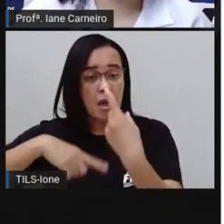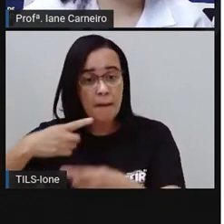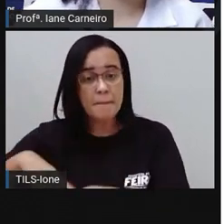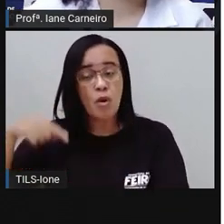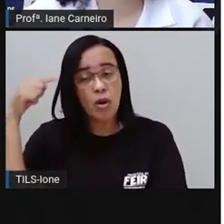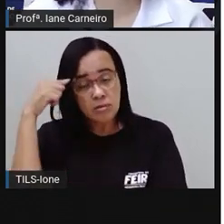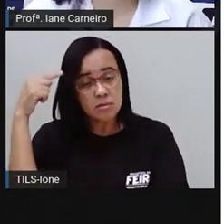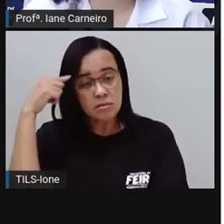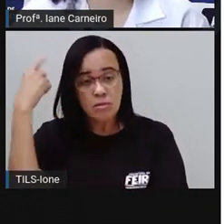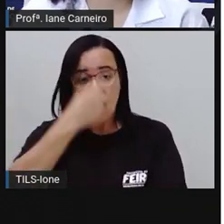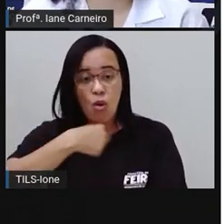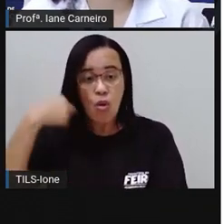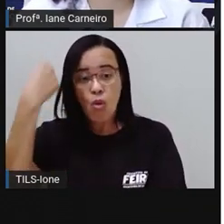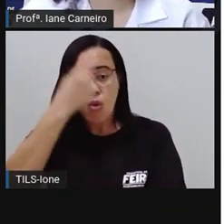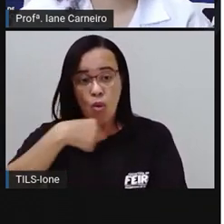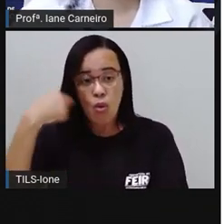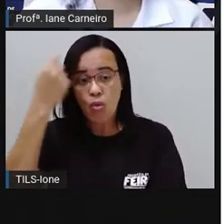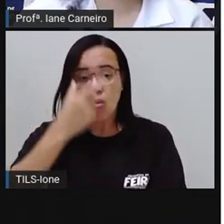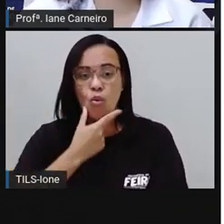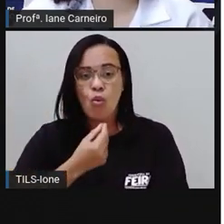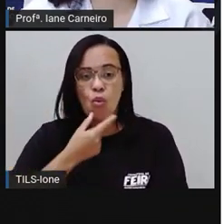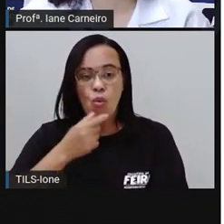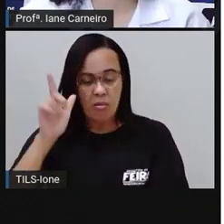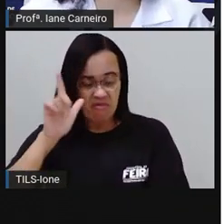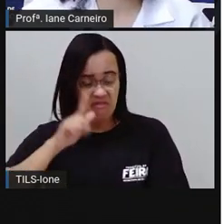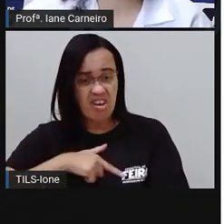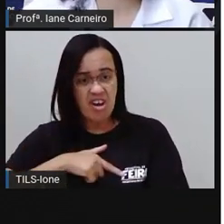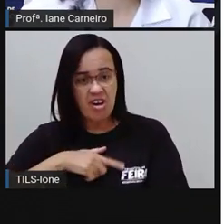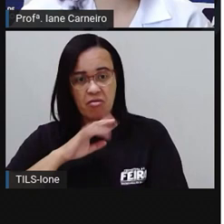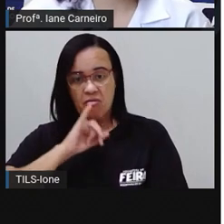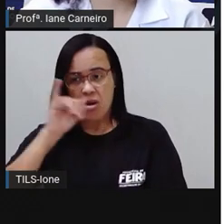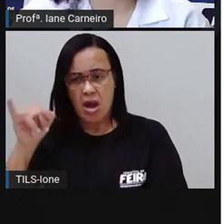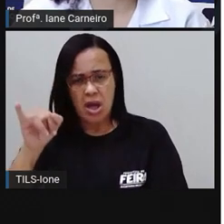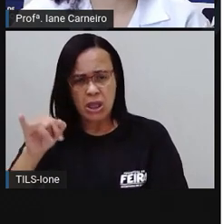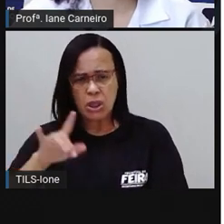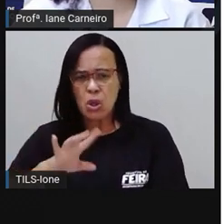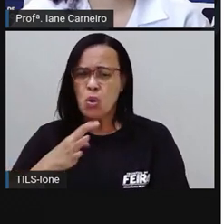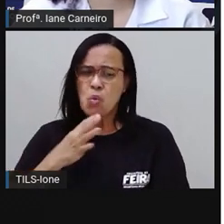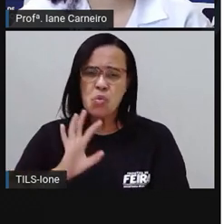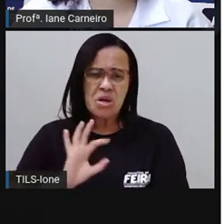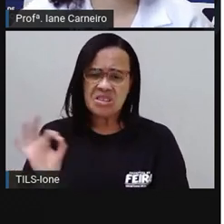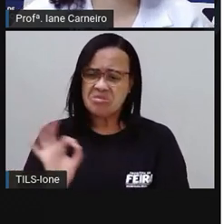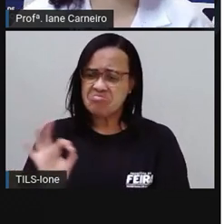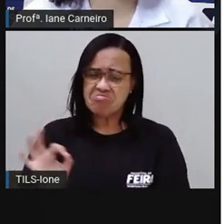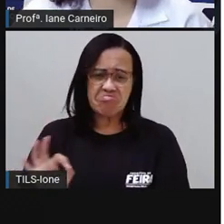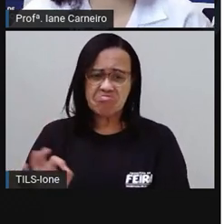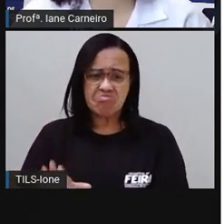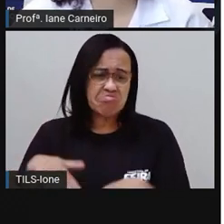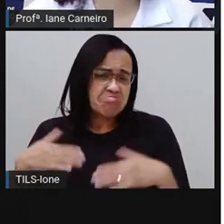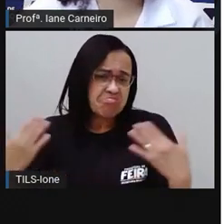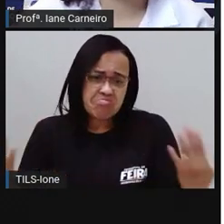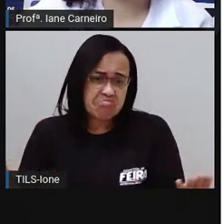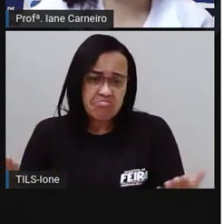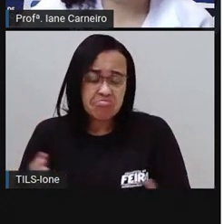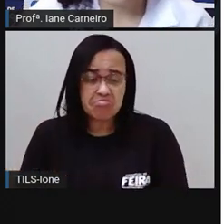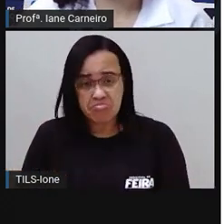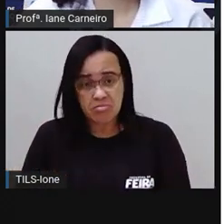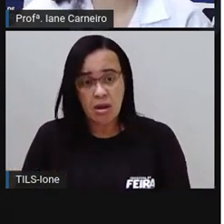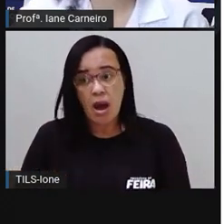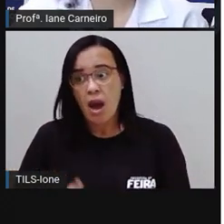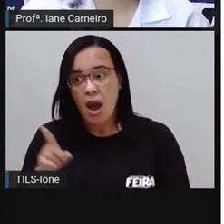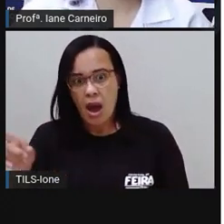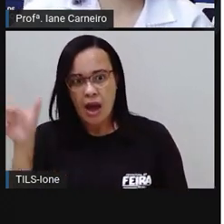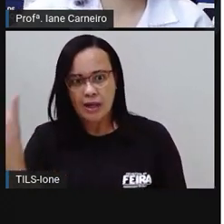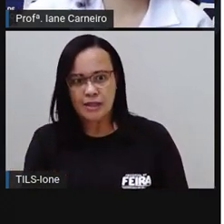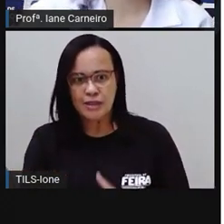muito tempo, o Duende falou. Eu não conheço nenhuma charada. Eu sei uma que você pode usar,